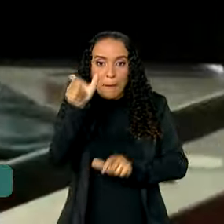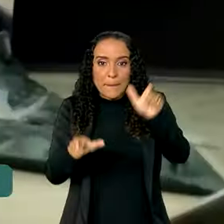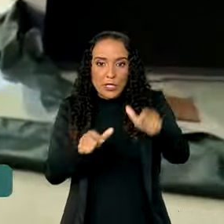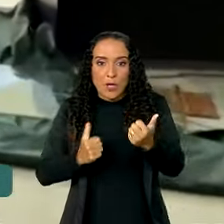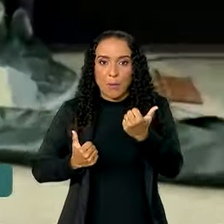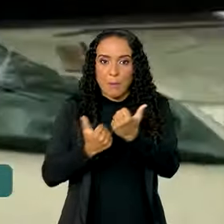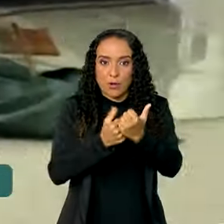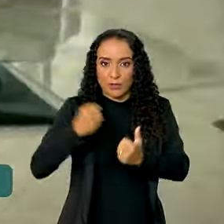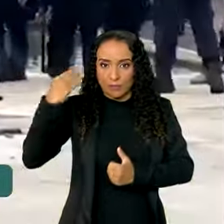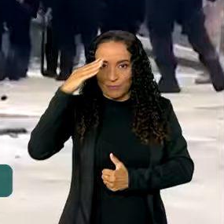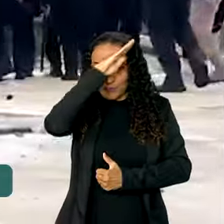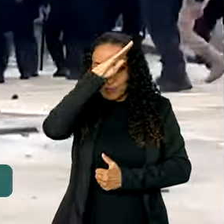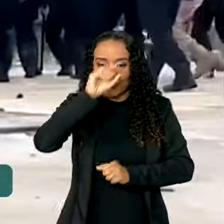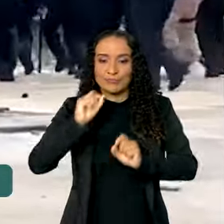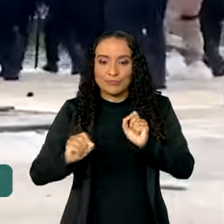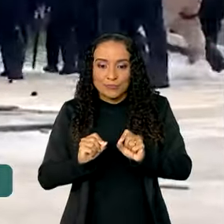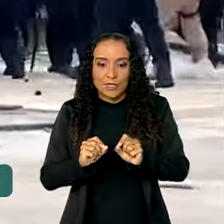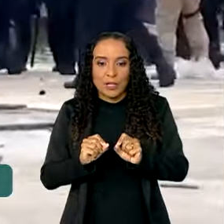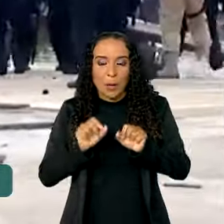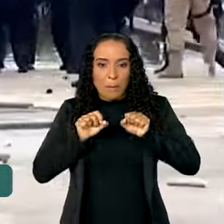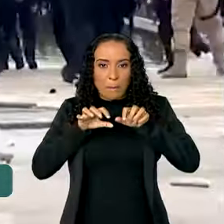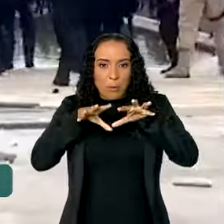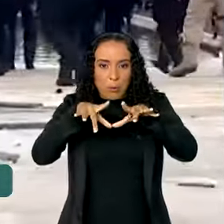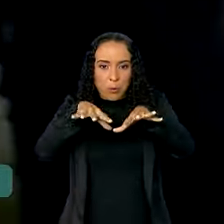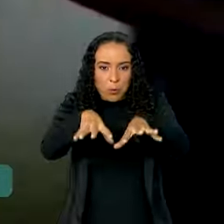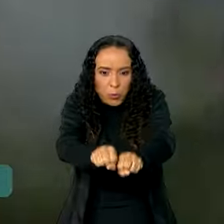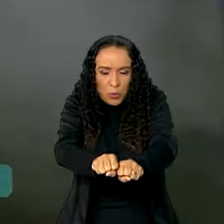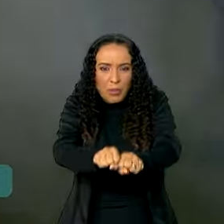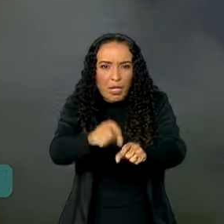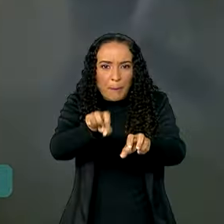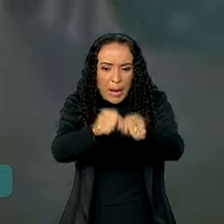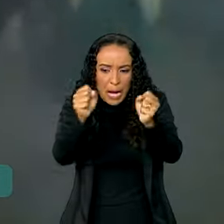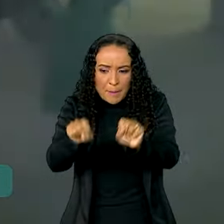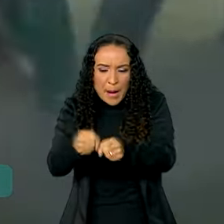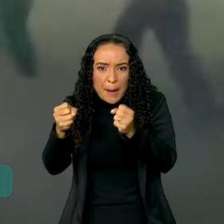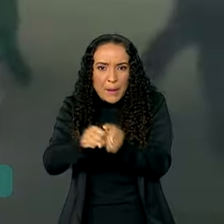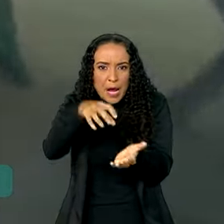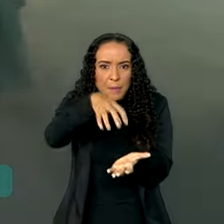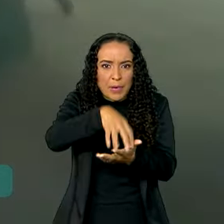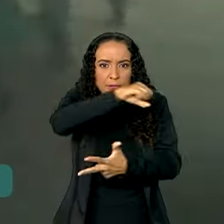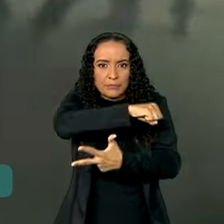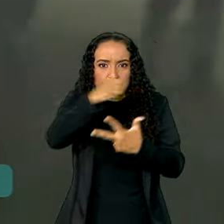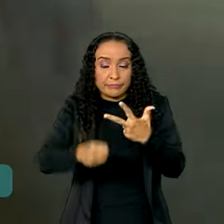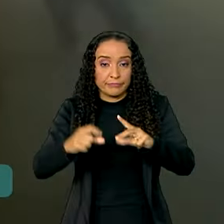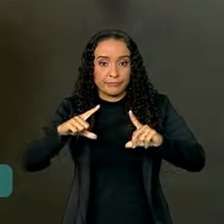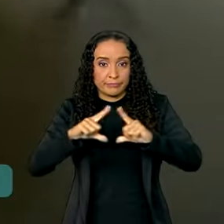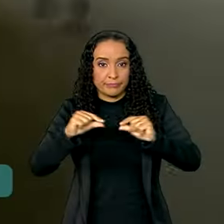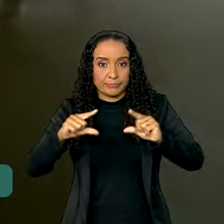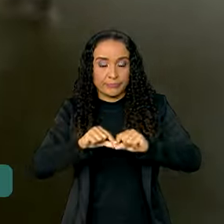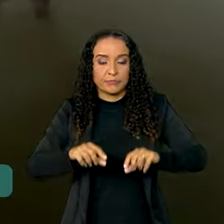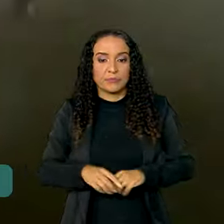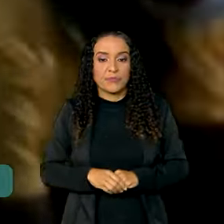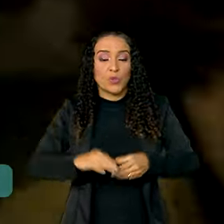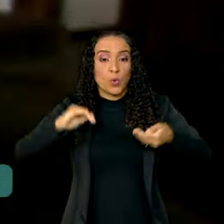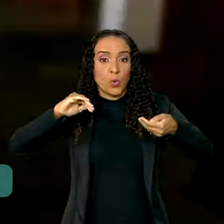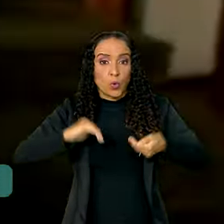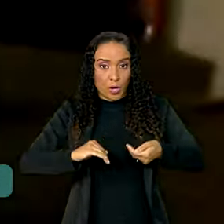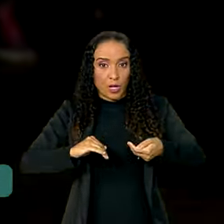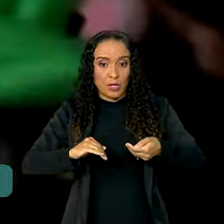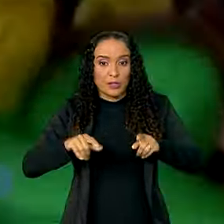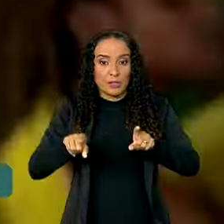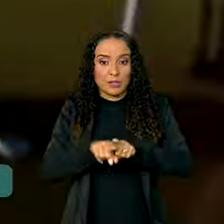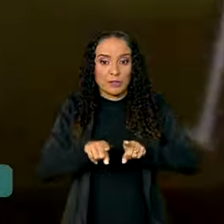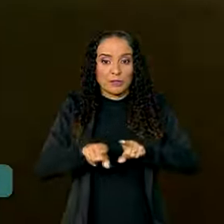do ex-presidente Jair Bolsonaro invadiram e vandalizaram as sedes dos três poderes em Brasília, o Congresso Nacional,